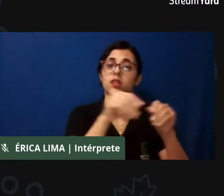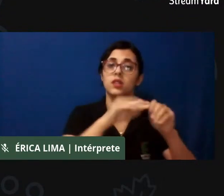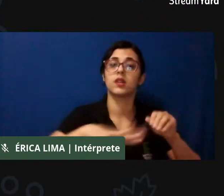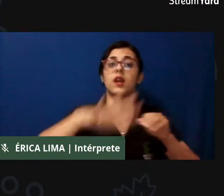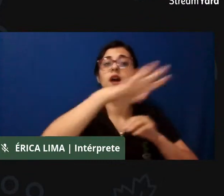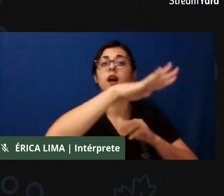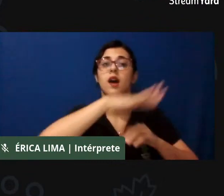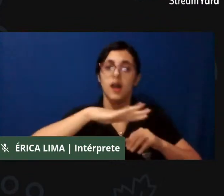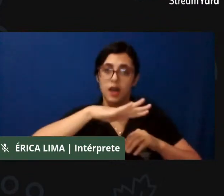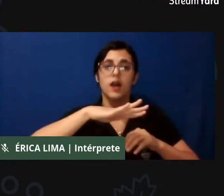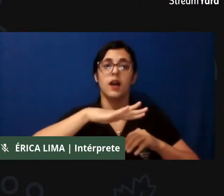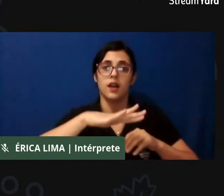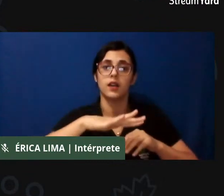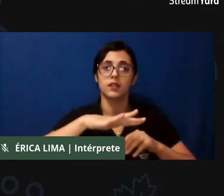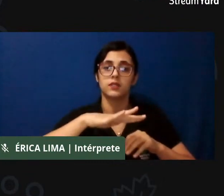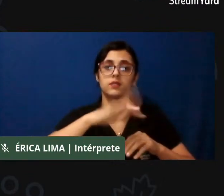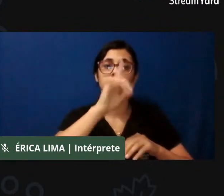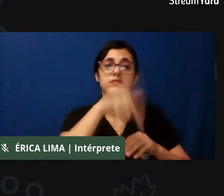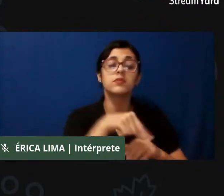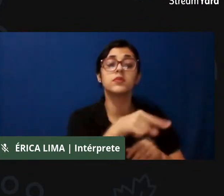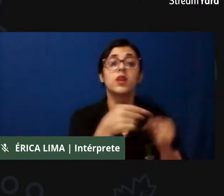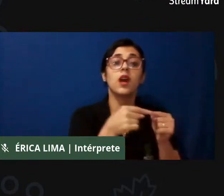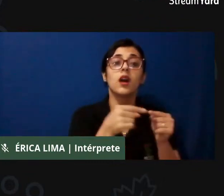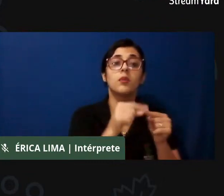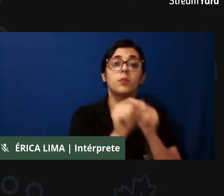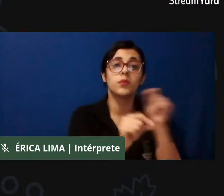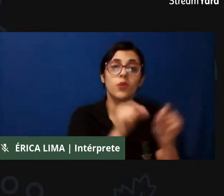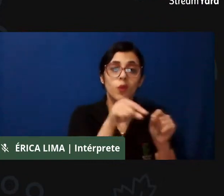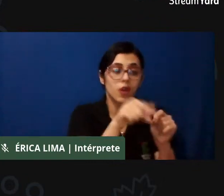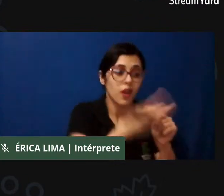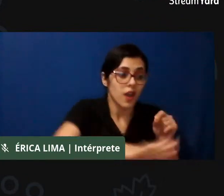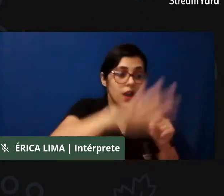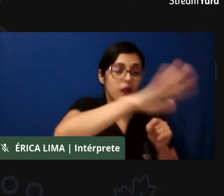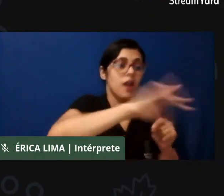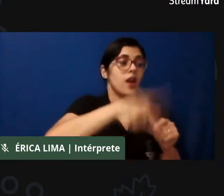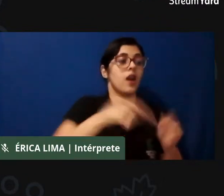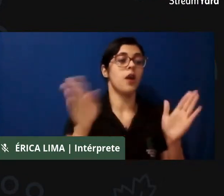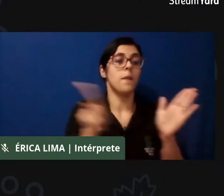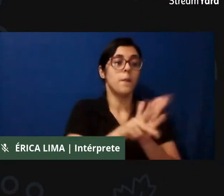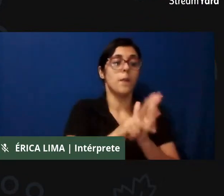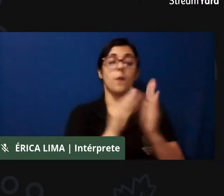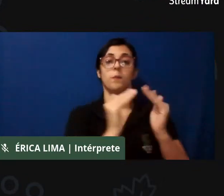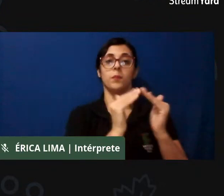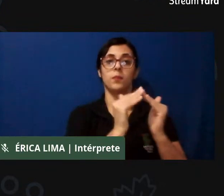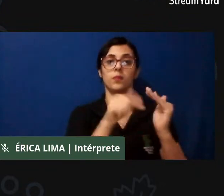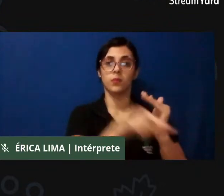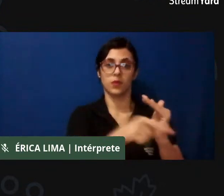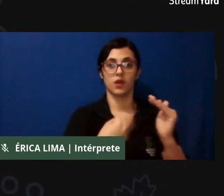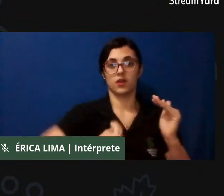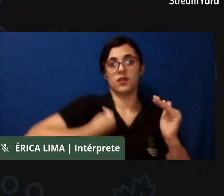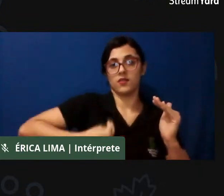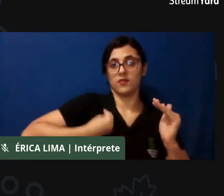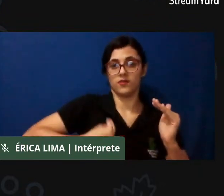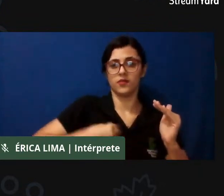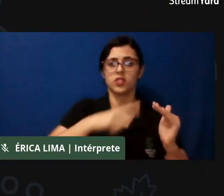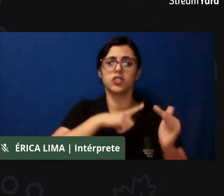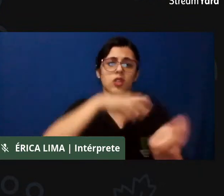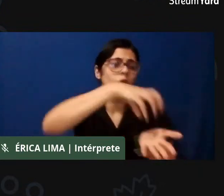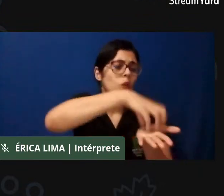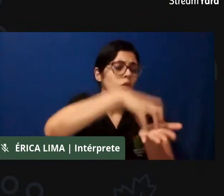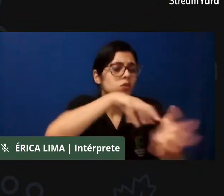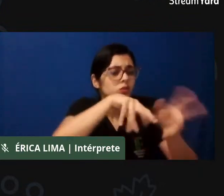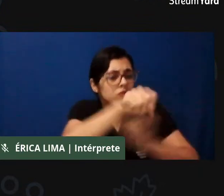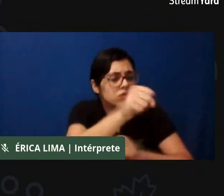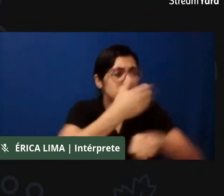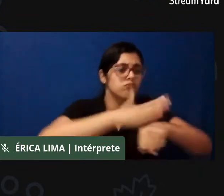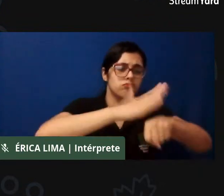o seu, o que a gente chama de ambiente, como o seu lugar de moradia, onde está ali localizado o centro de formação, as